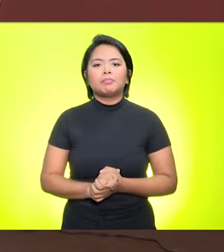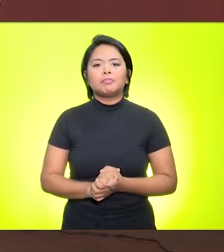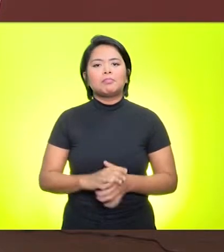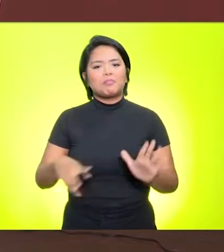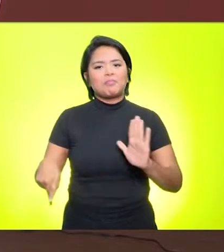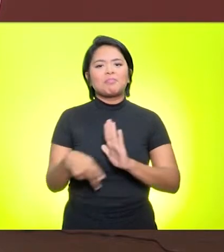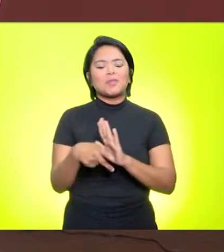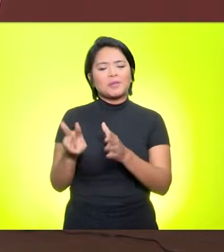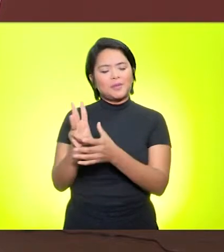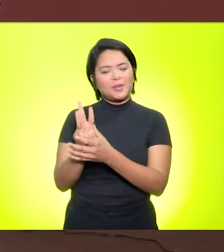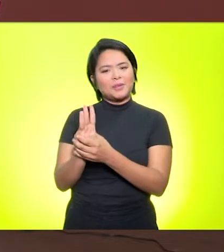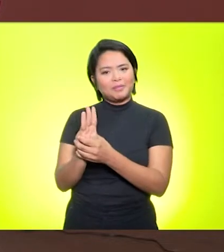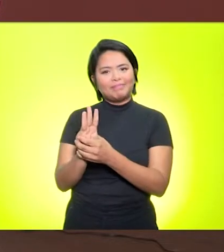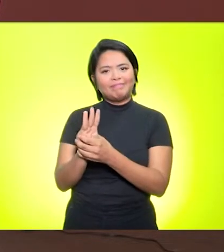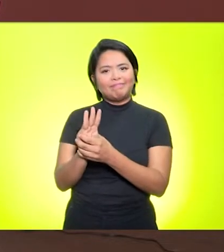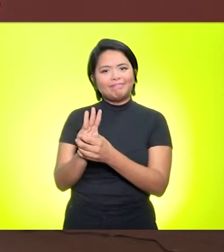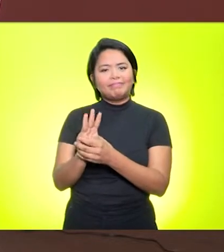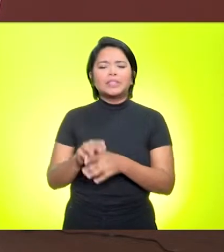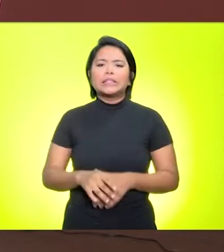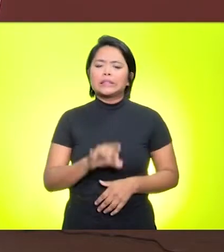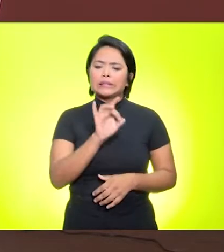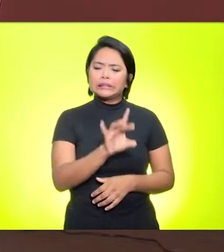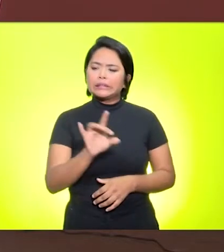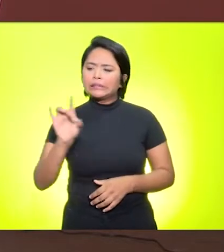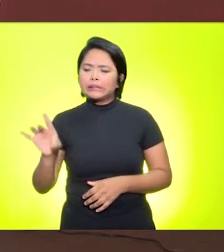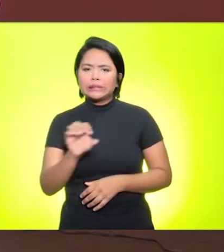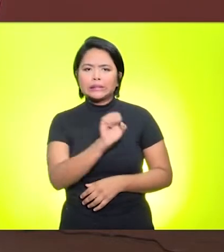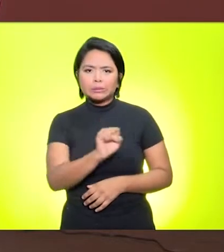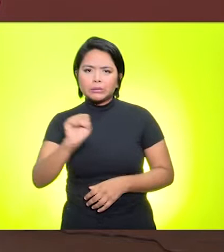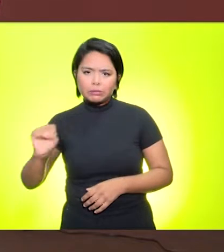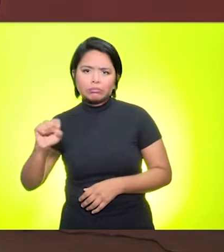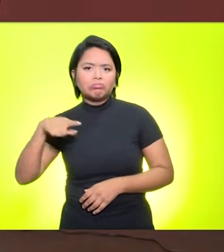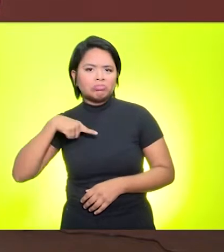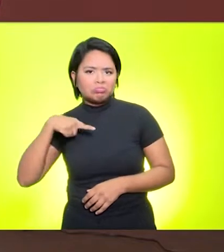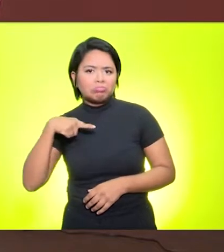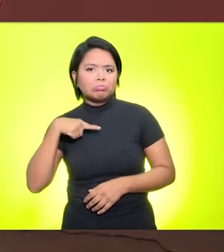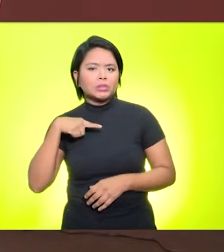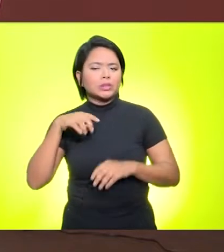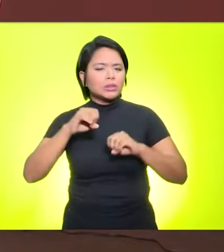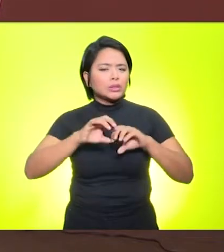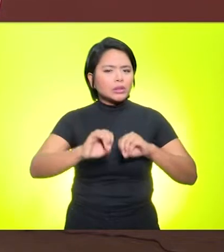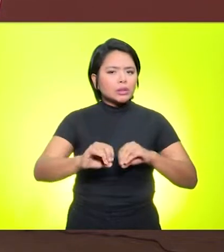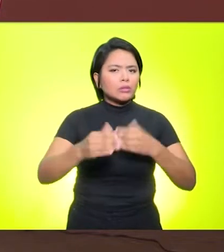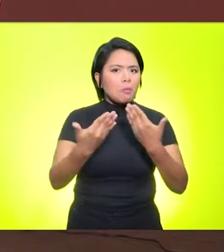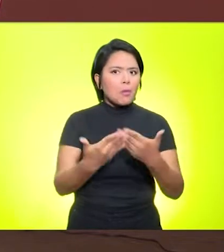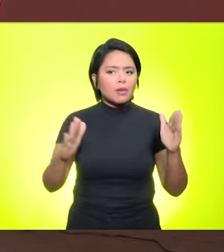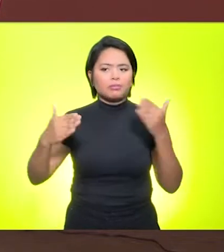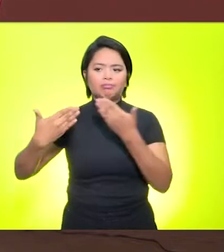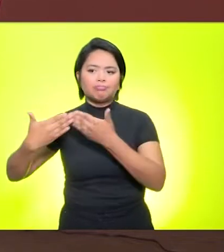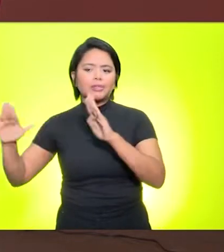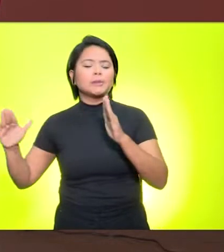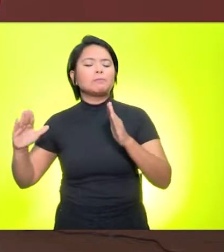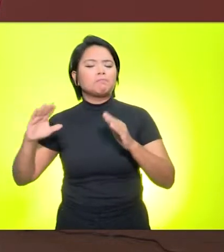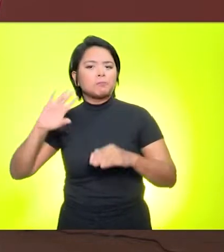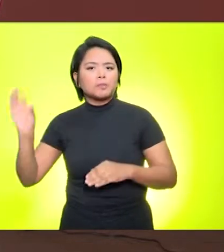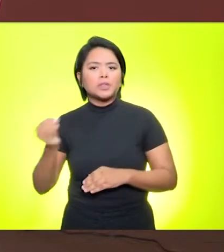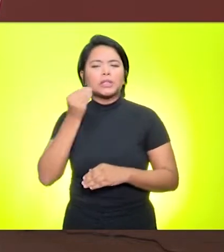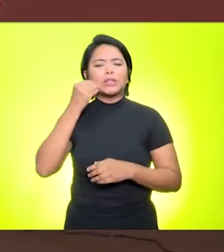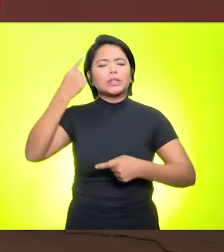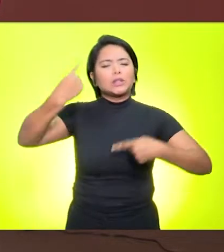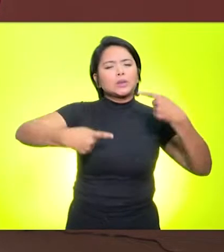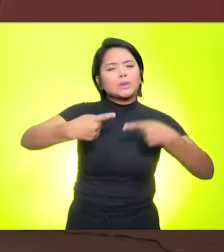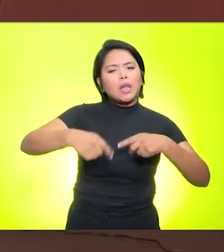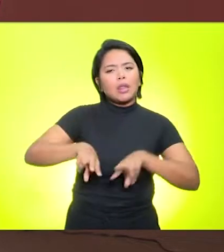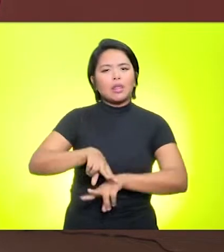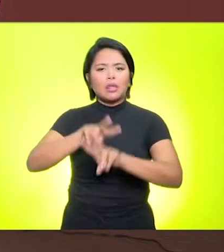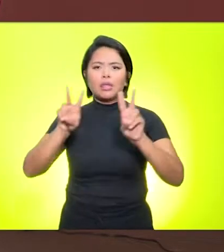nossa universidade. Cada semestre a gente tem uma aula magna e a oportunidade de a gente discutir sobre temas